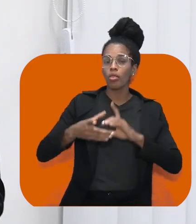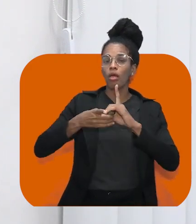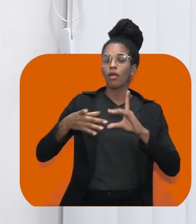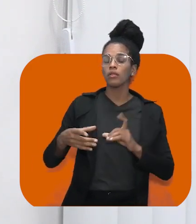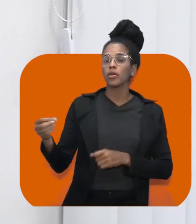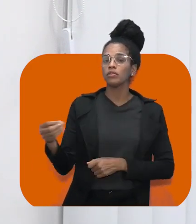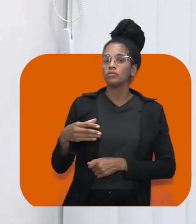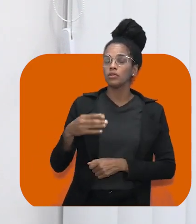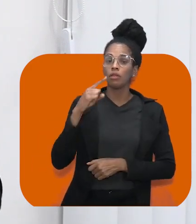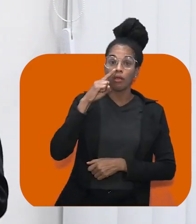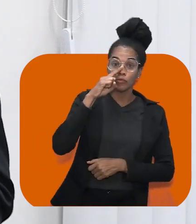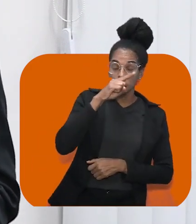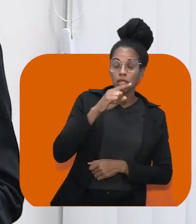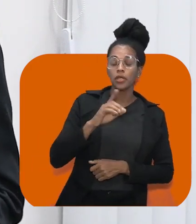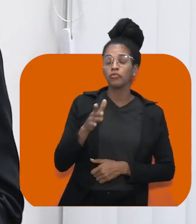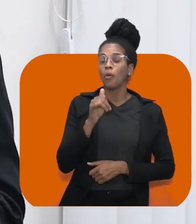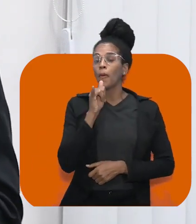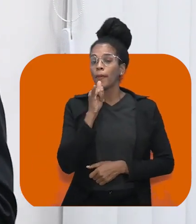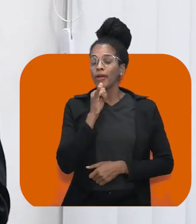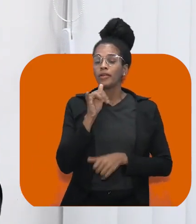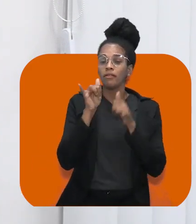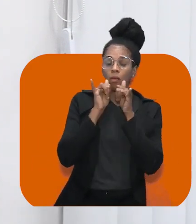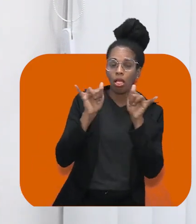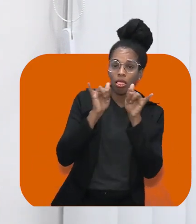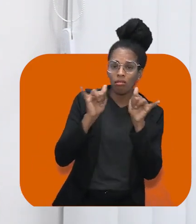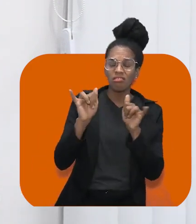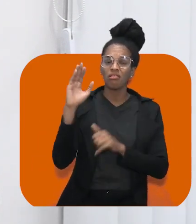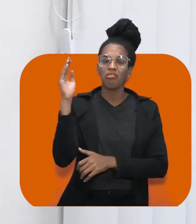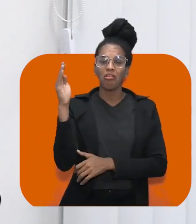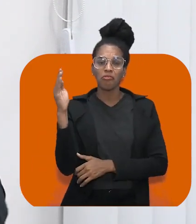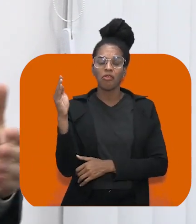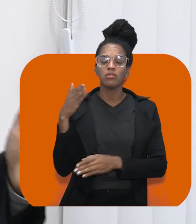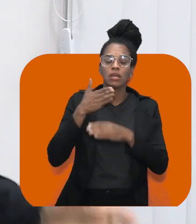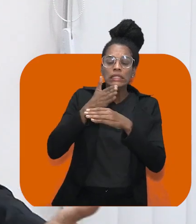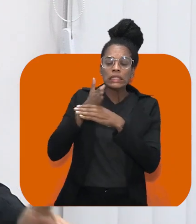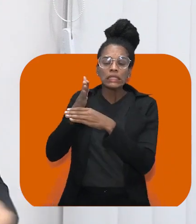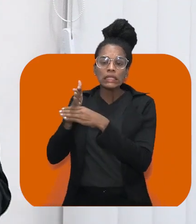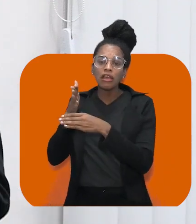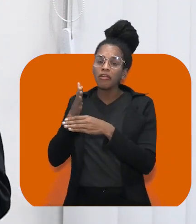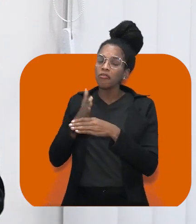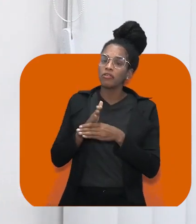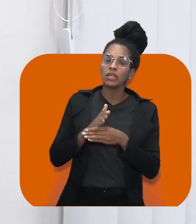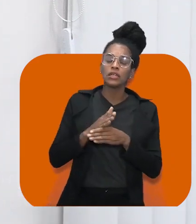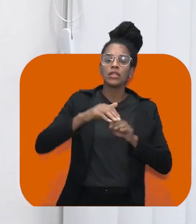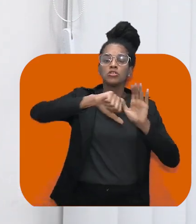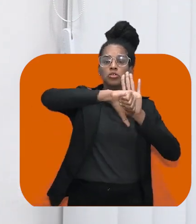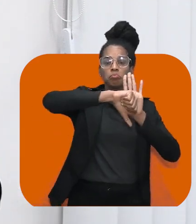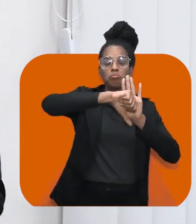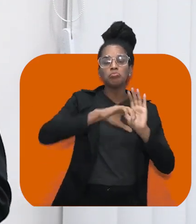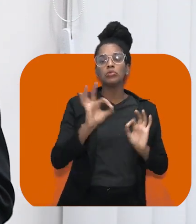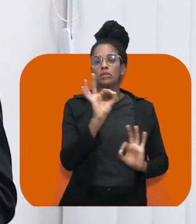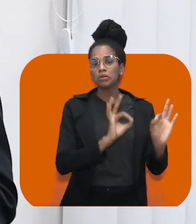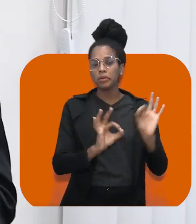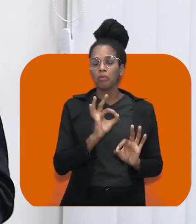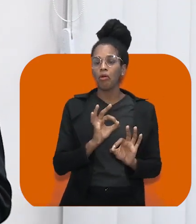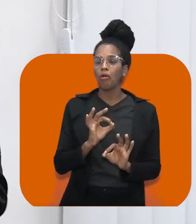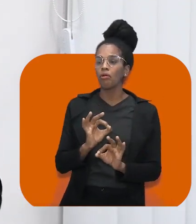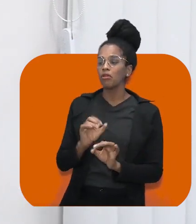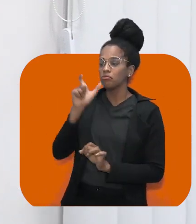o trabalho dos mais de 400 membros e servidores que acompanharam essas eleições municipais e ainda vão permanecer